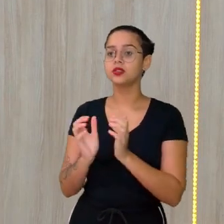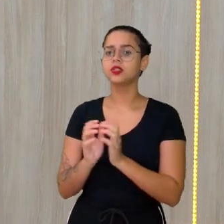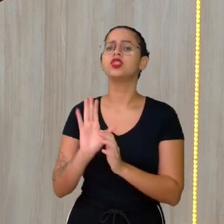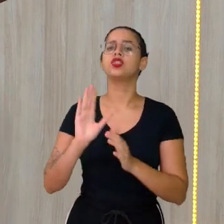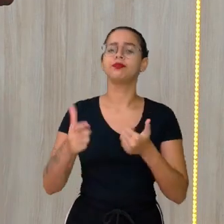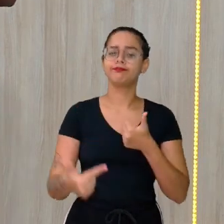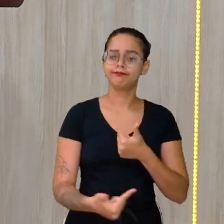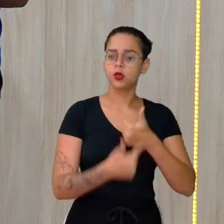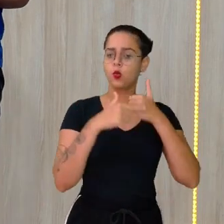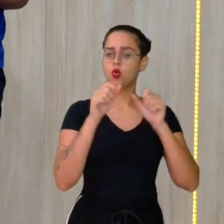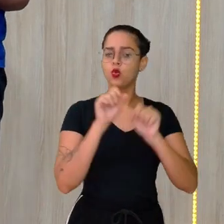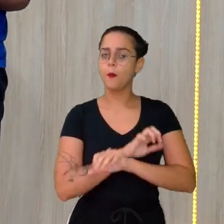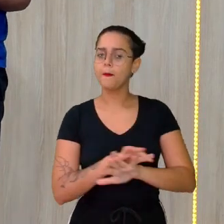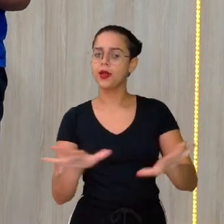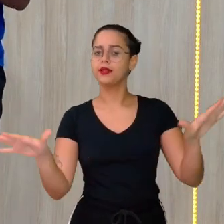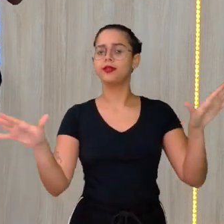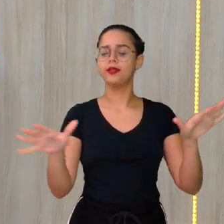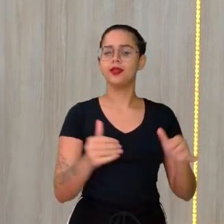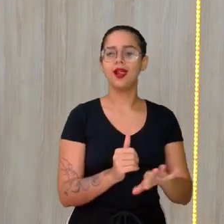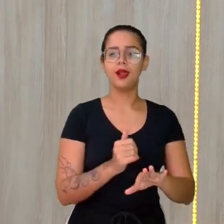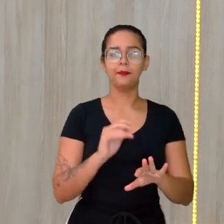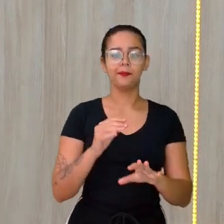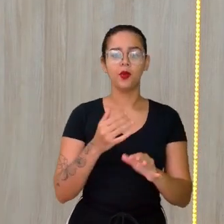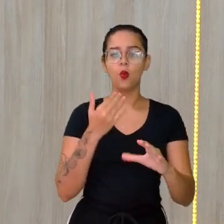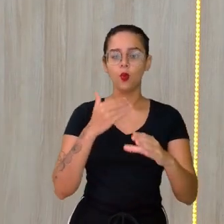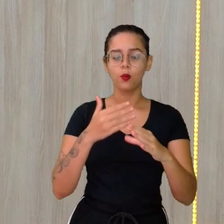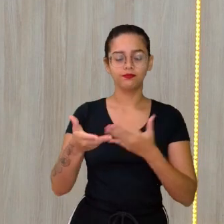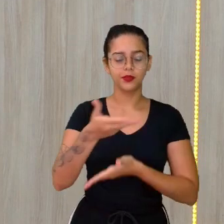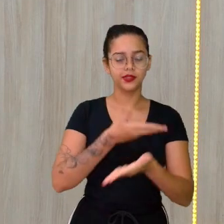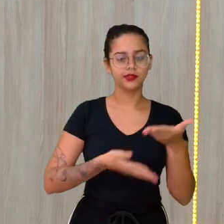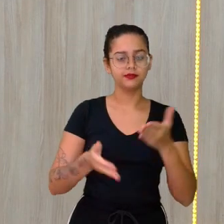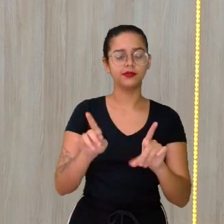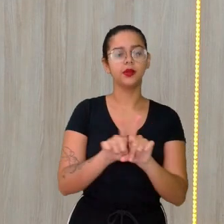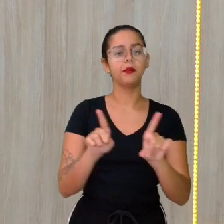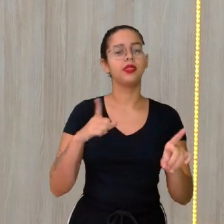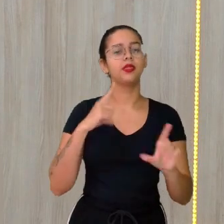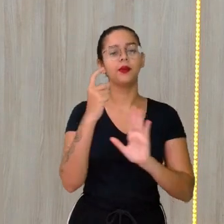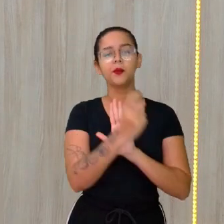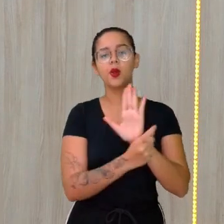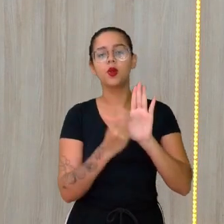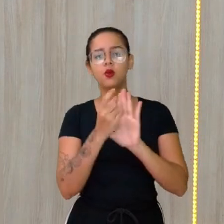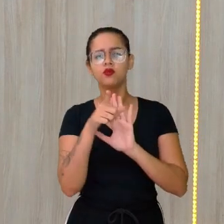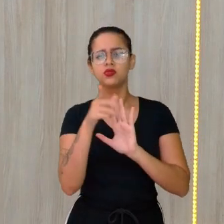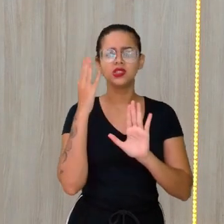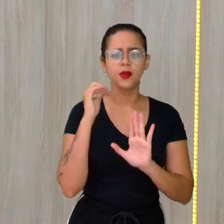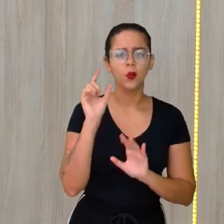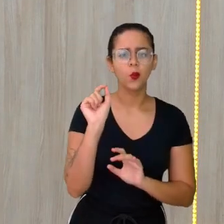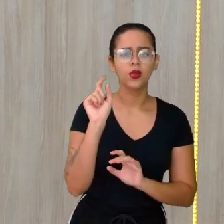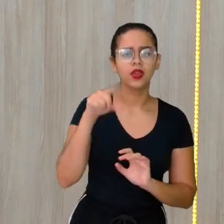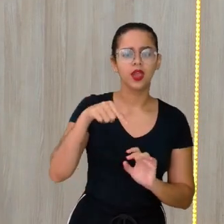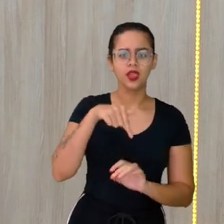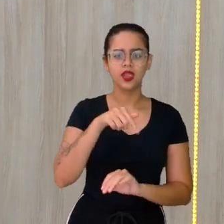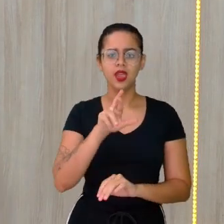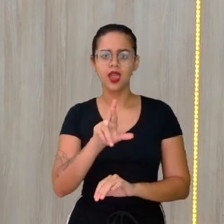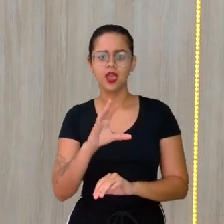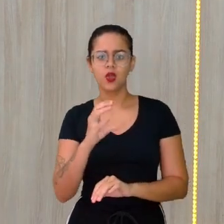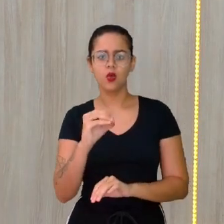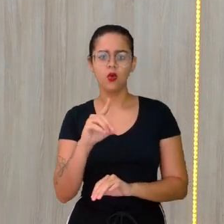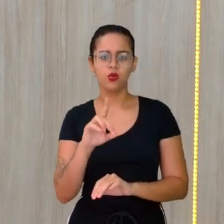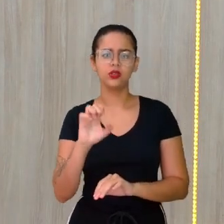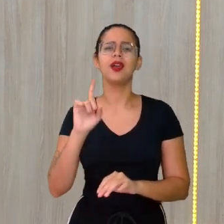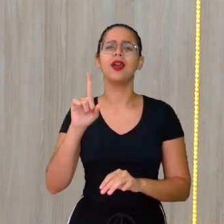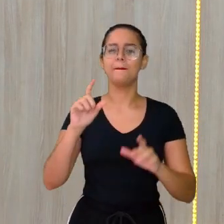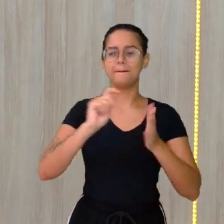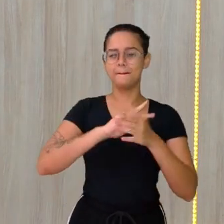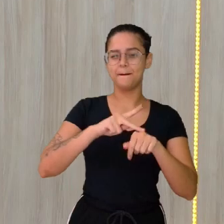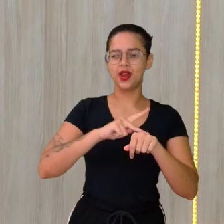curte, compartilha, manda para o resto da turma. Nós temos também os QR Codes. Você sabe o é QR Code? É um negocinho preto que aparece ali